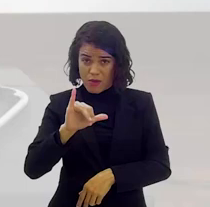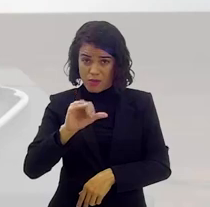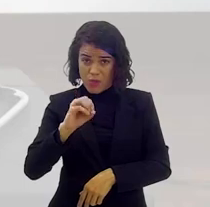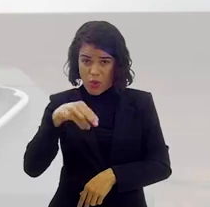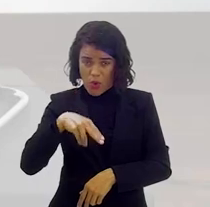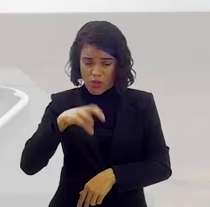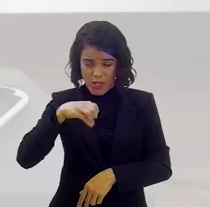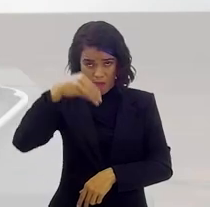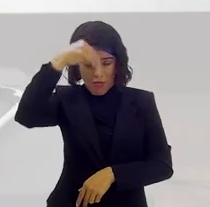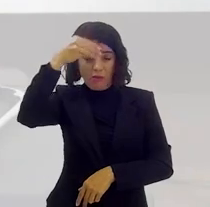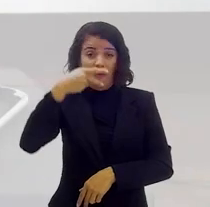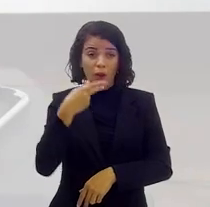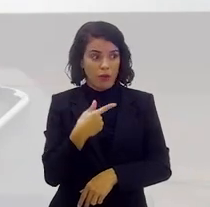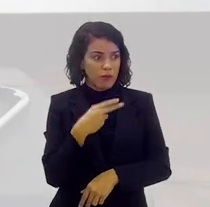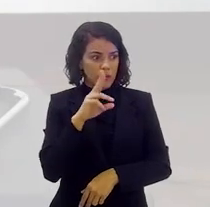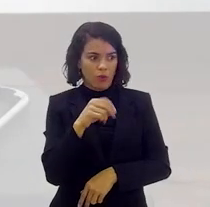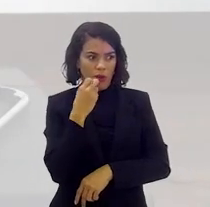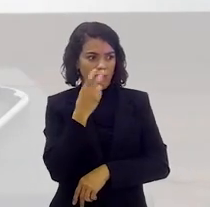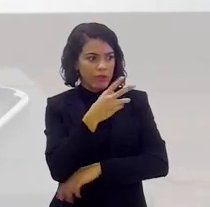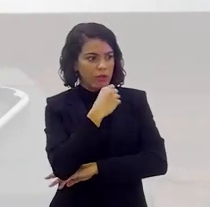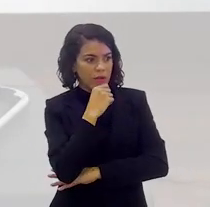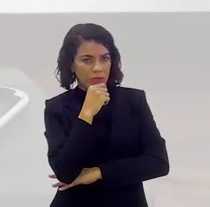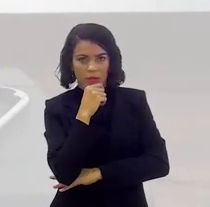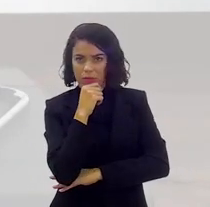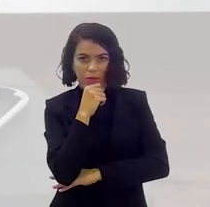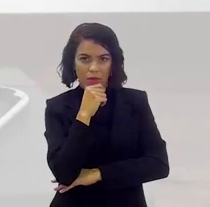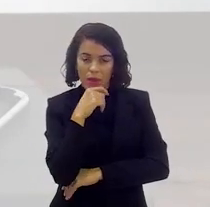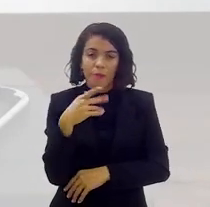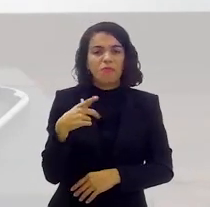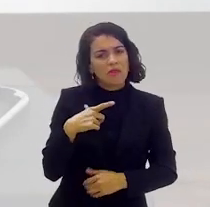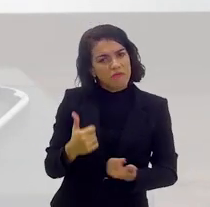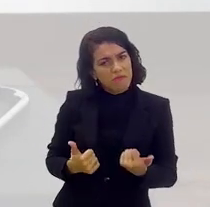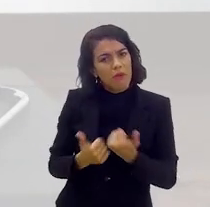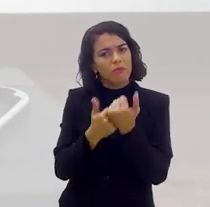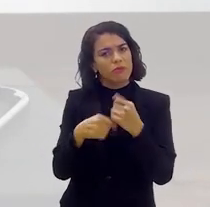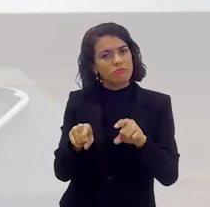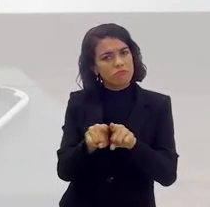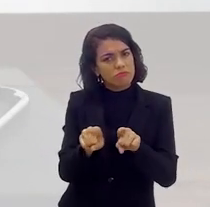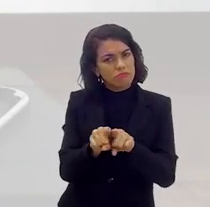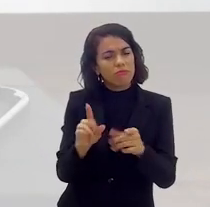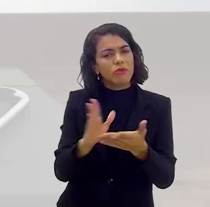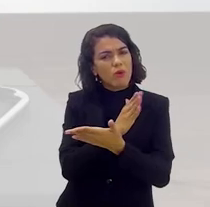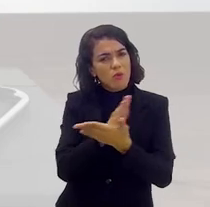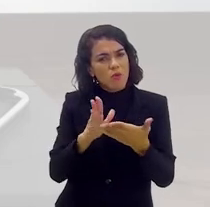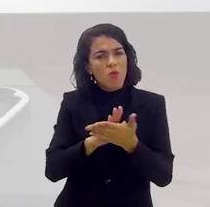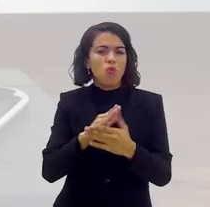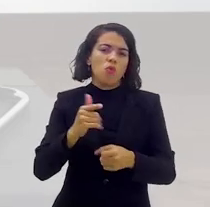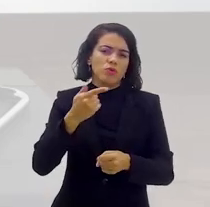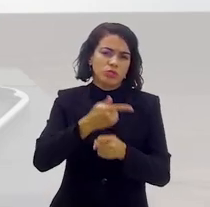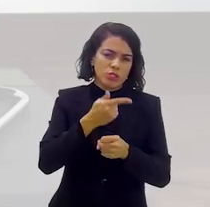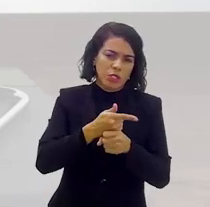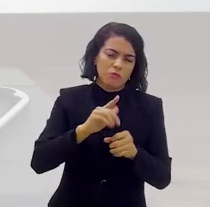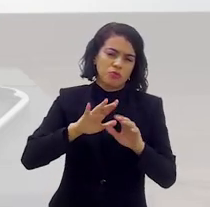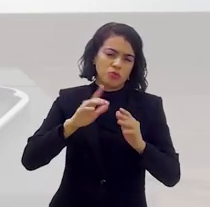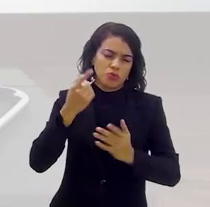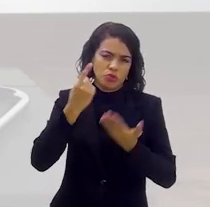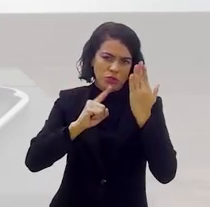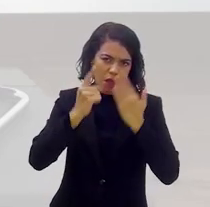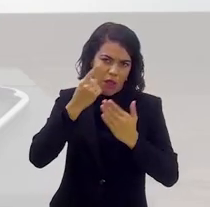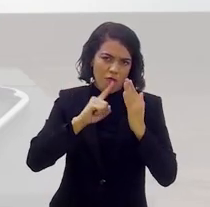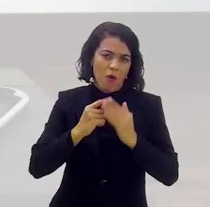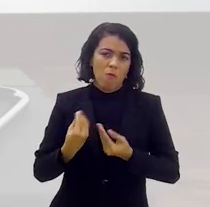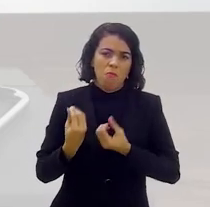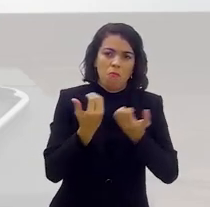palco. falei, isso aí. Cada palco tem seu grupo. É verdade. E nós tivemos o apoio até. Tiveram algumas escolas de samba que nos doaram